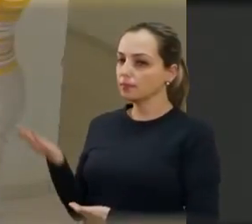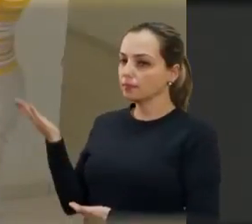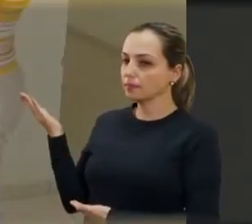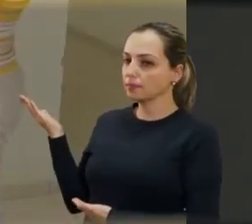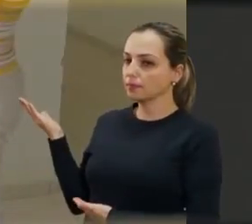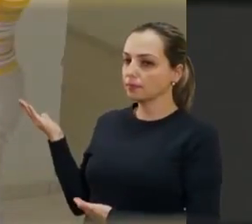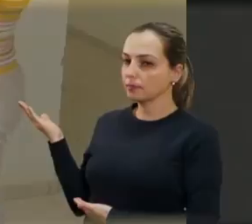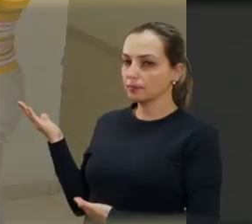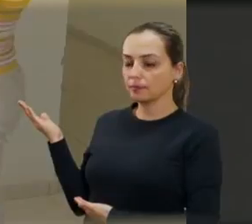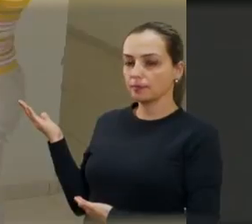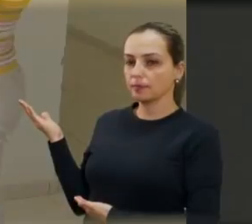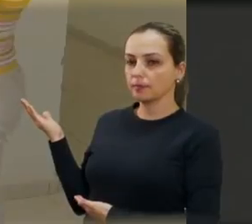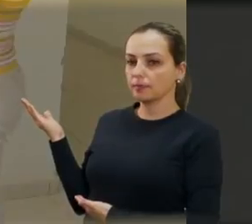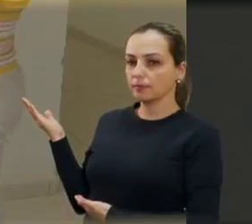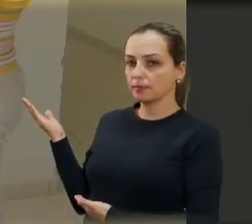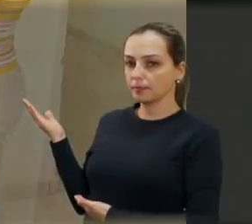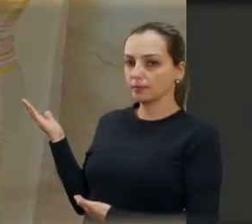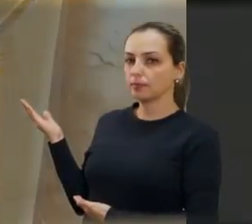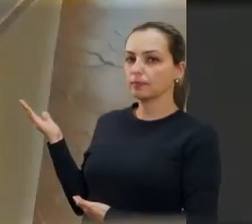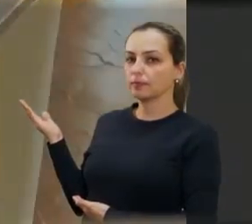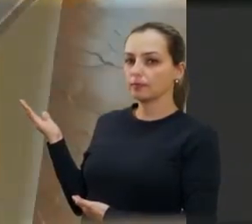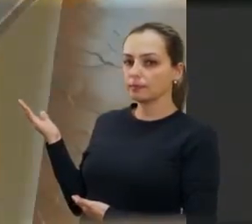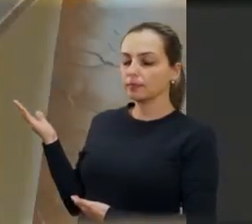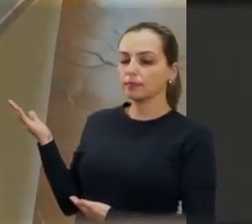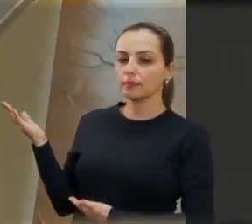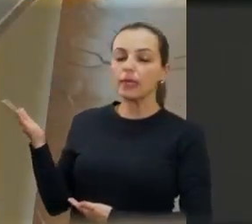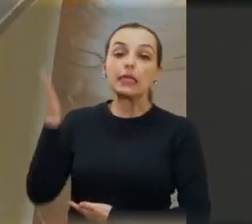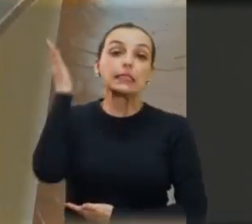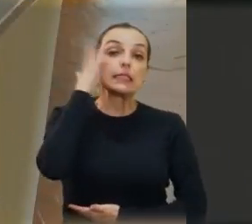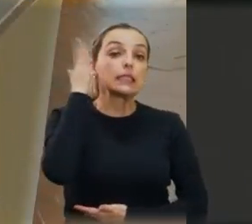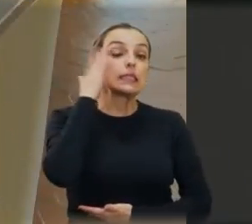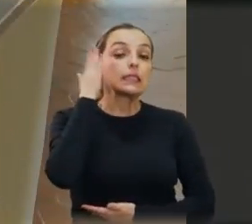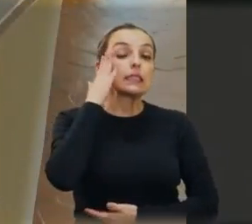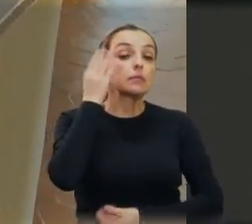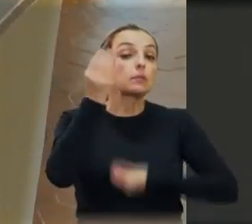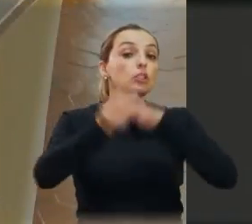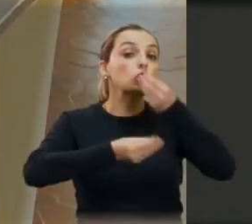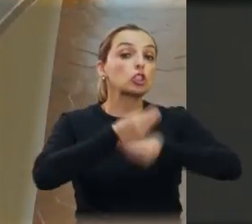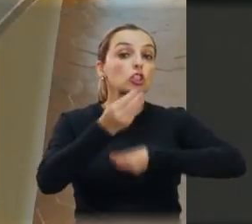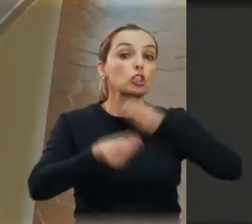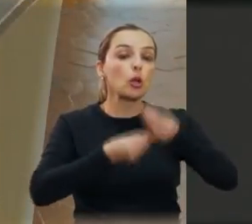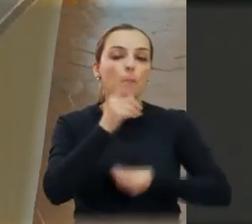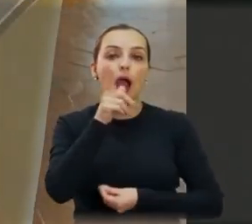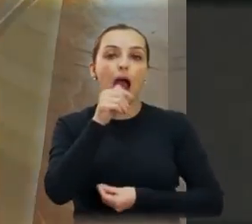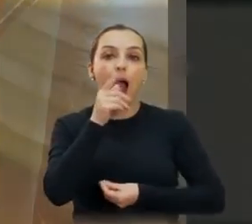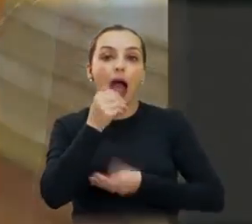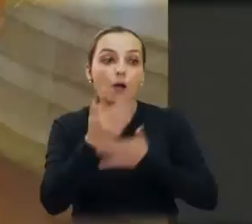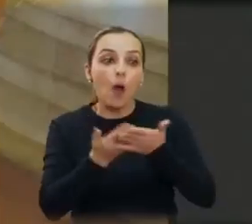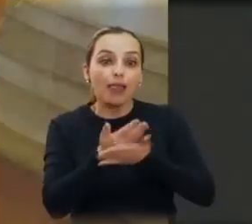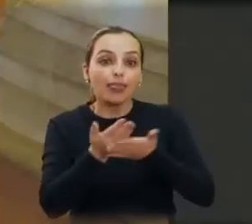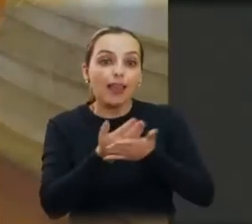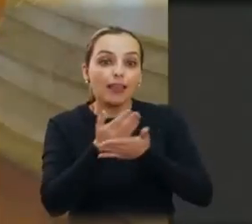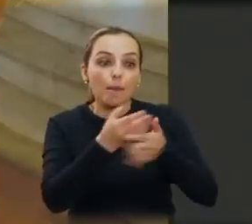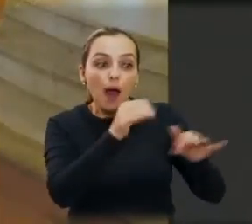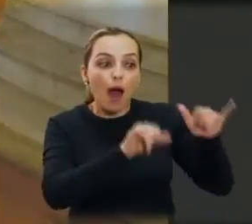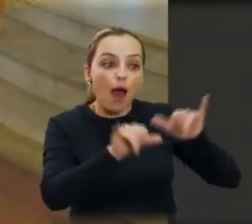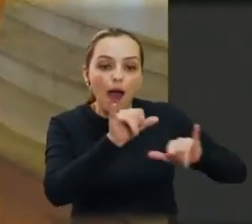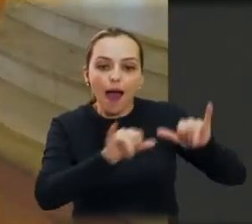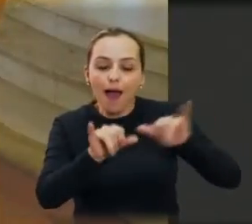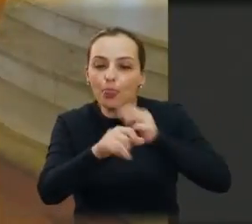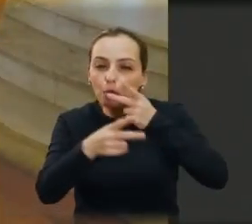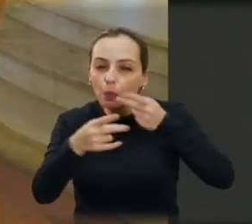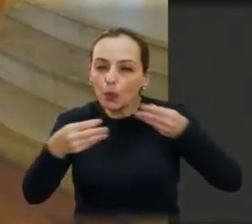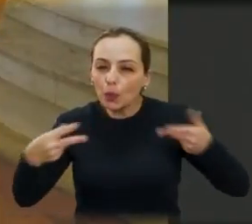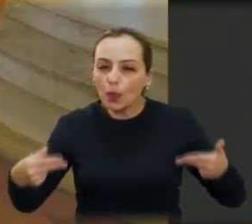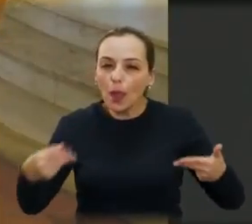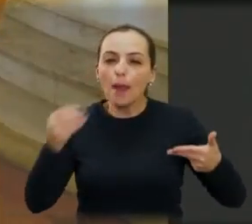Aí nós pudemos aprender o processo de tratamento da água. Excelente experiência eu tive, como eu já